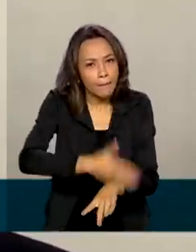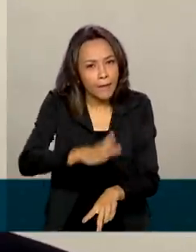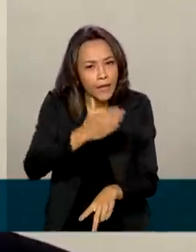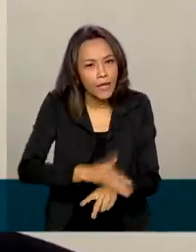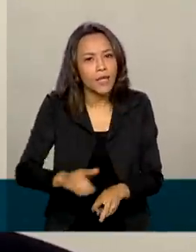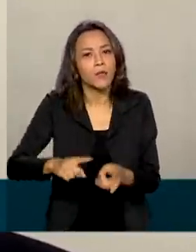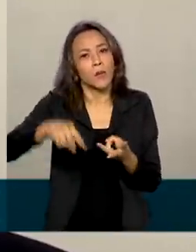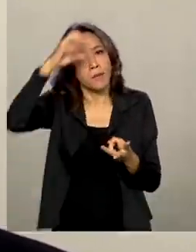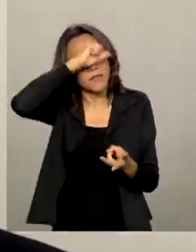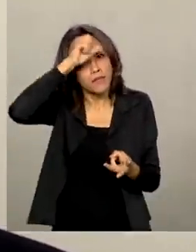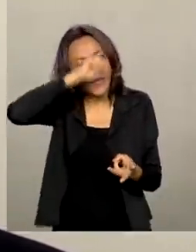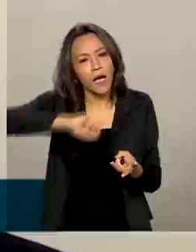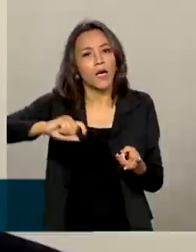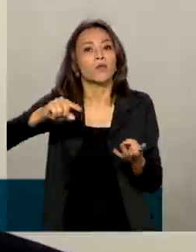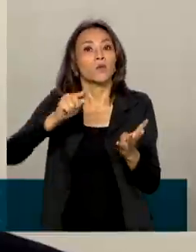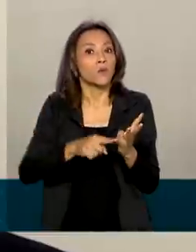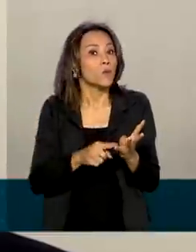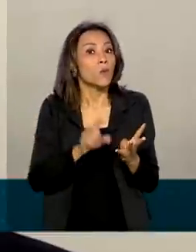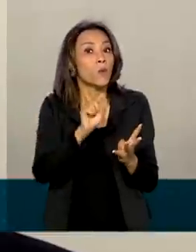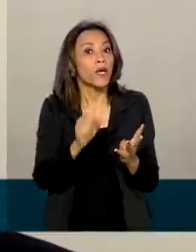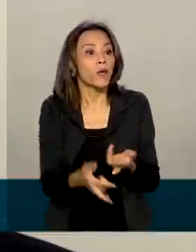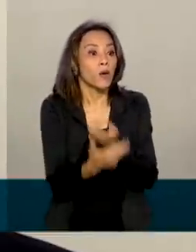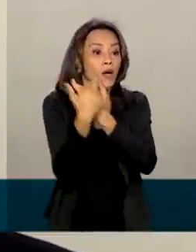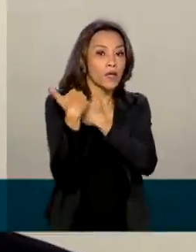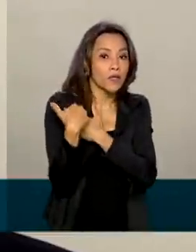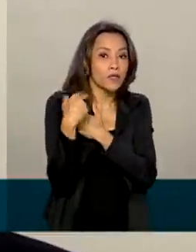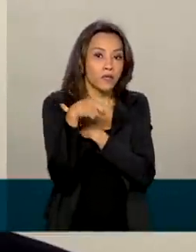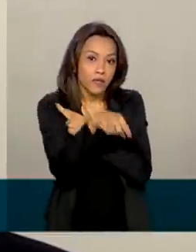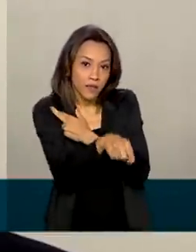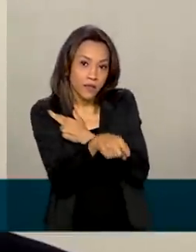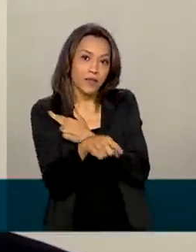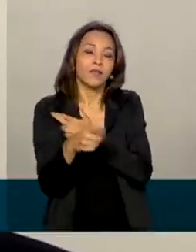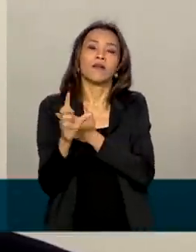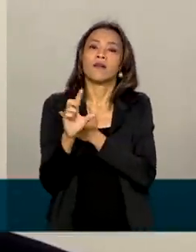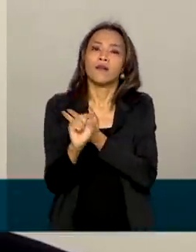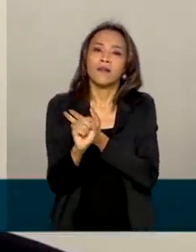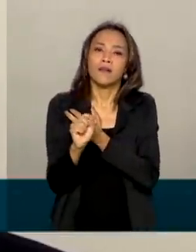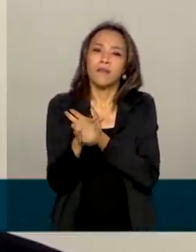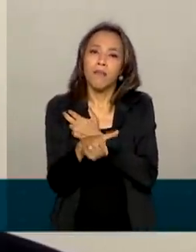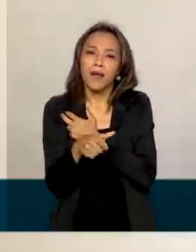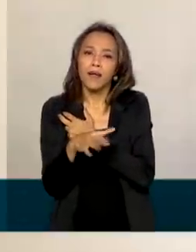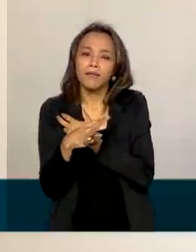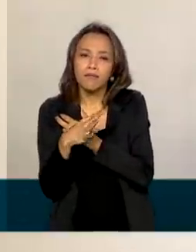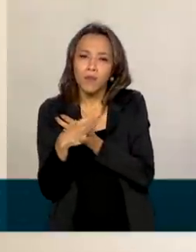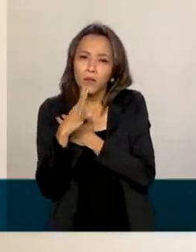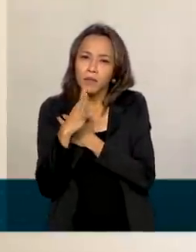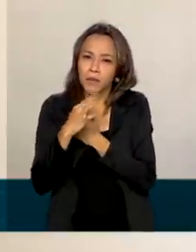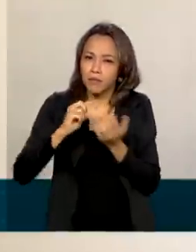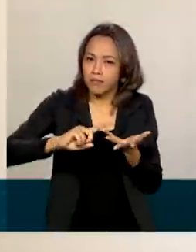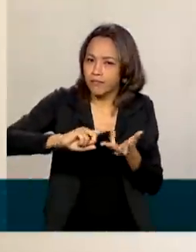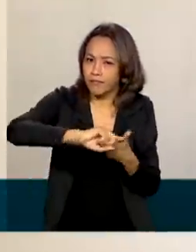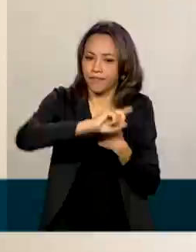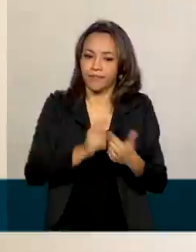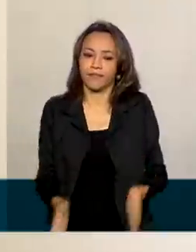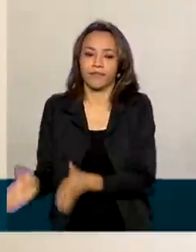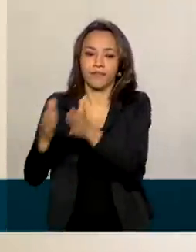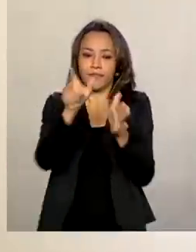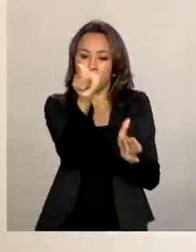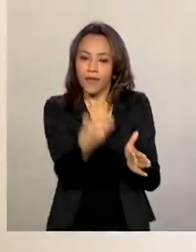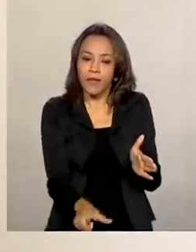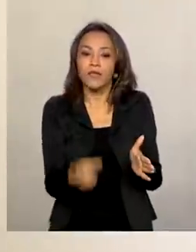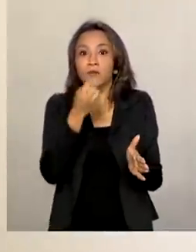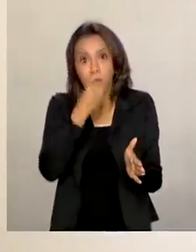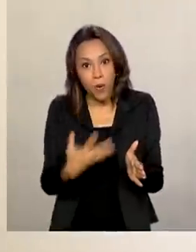e a cereja do bolo, uma missão de imersão a dinâmicas e promissores de ecossistemas de inovação. E programas como esse só vem a